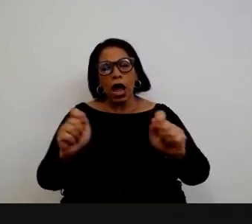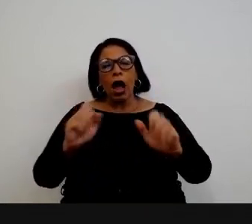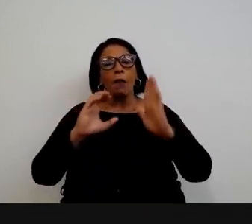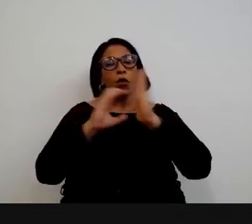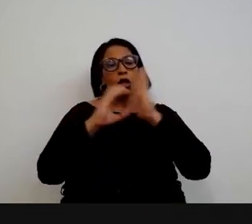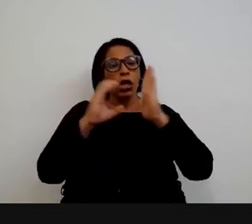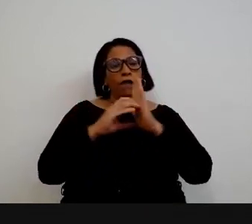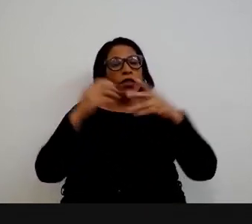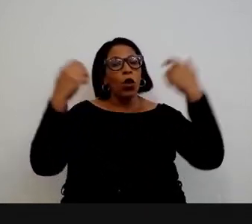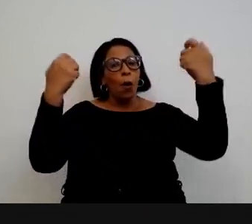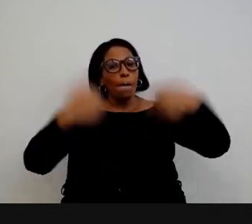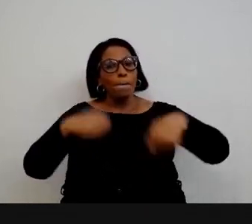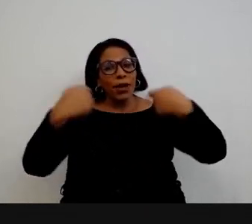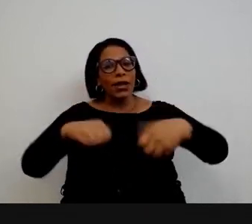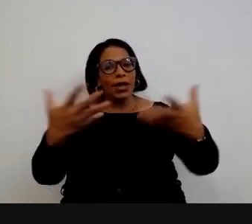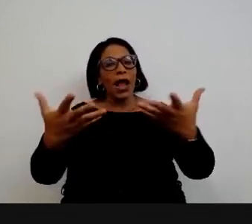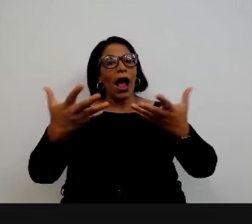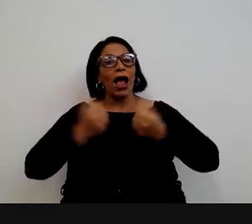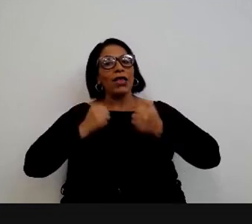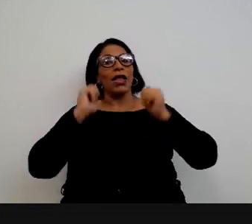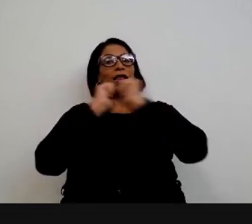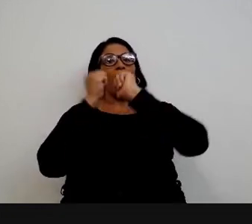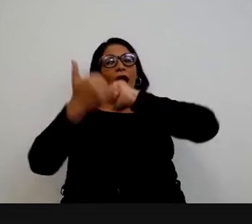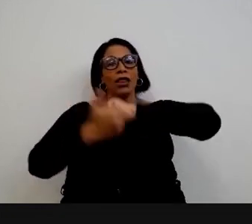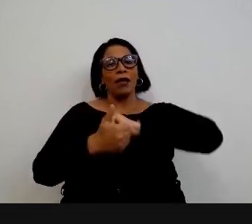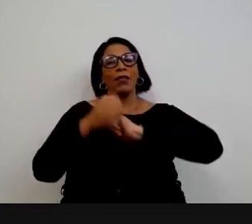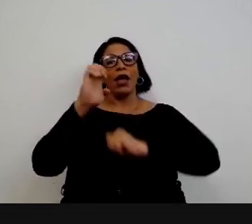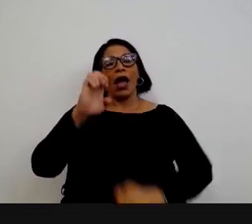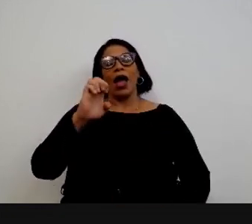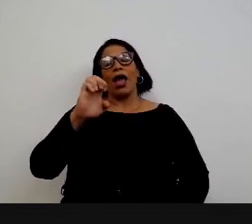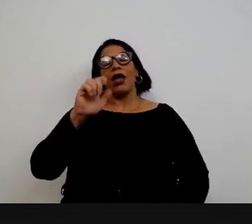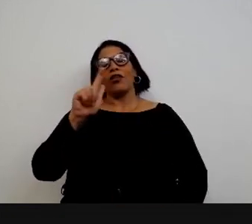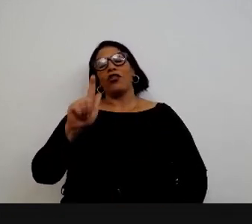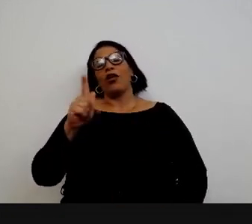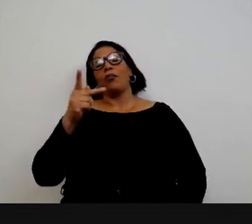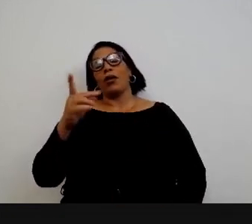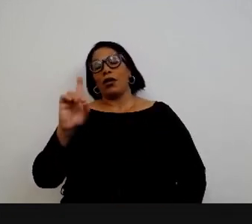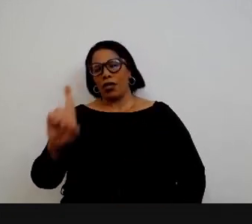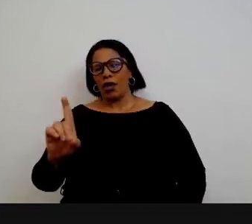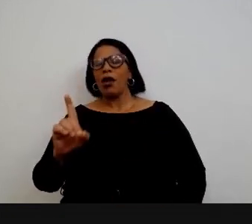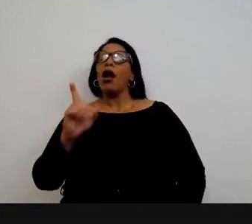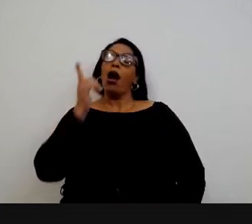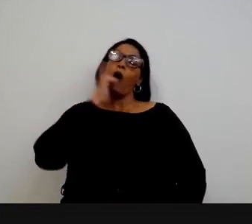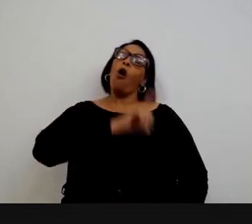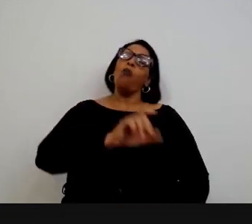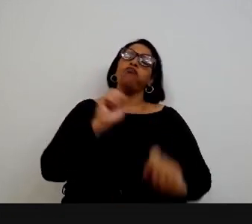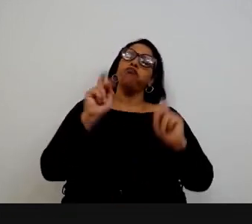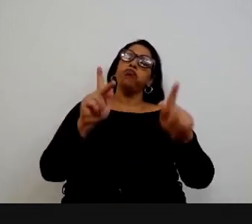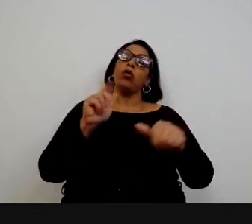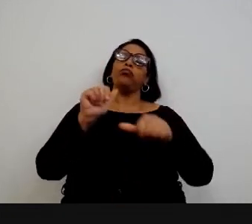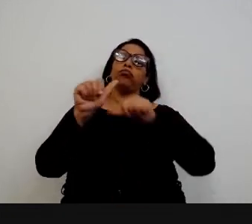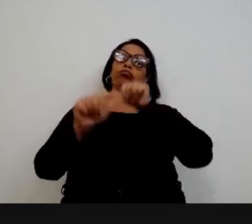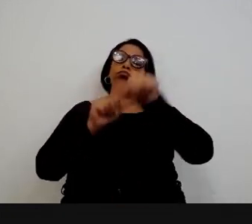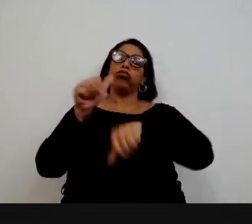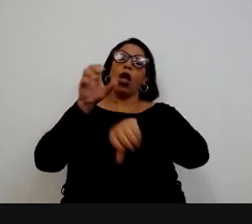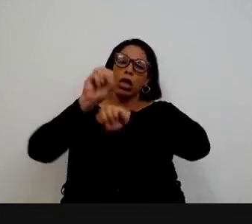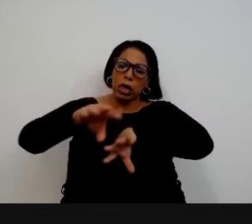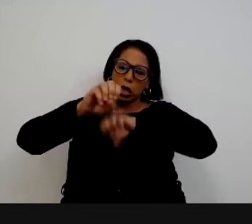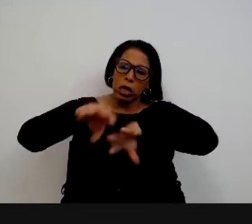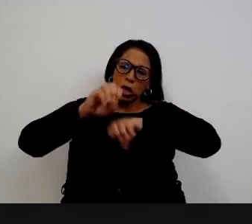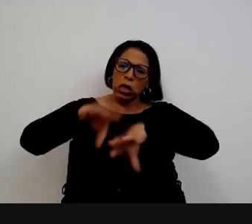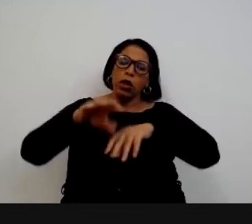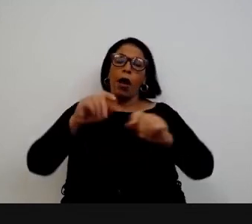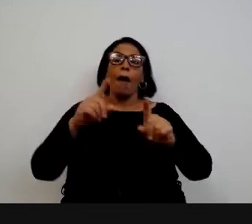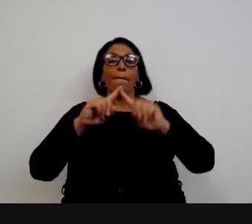saberem como que eles precisam se adequar a LGPD conseguimos a gente fez a capacitação ok agora como é a gente garante que todo